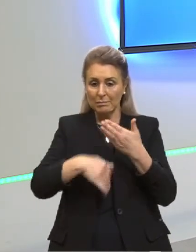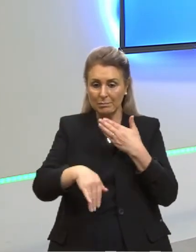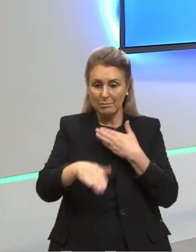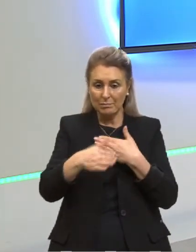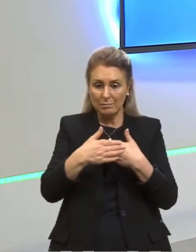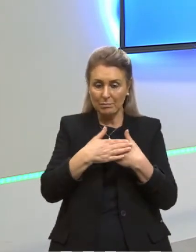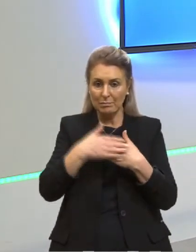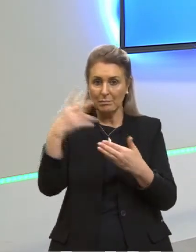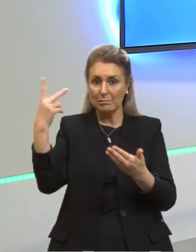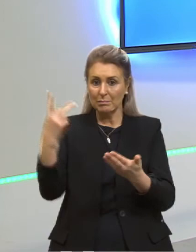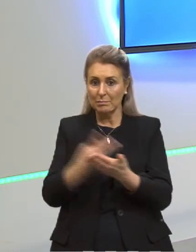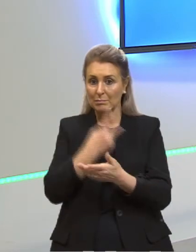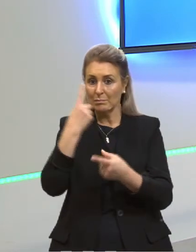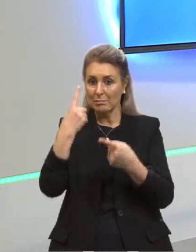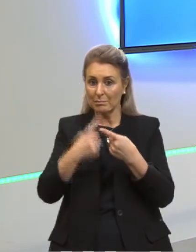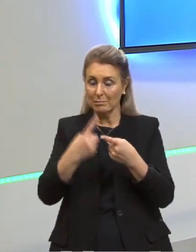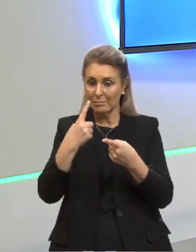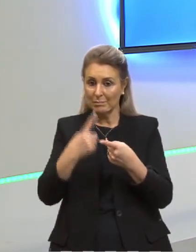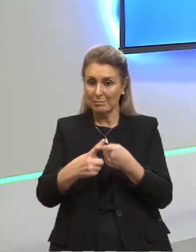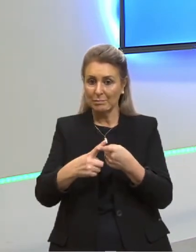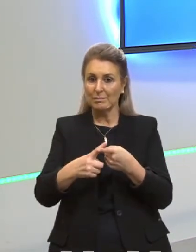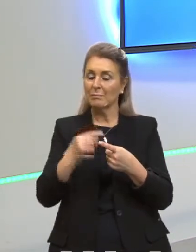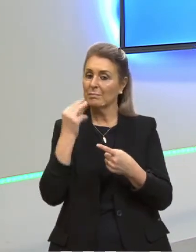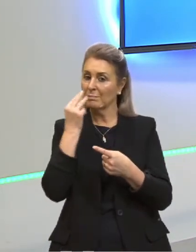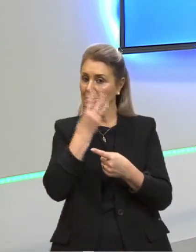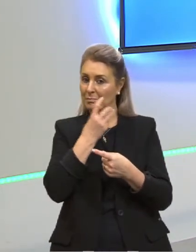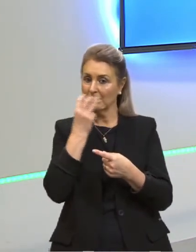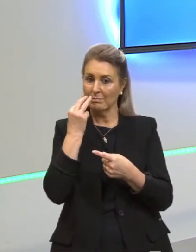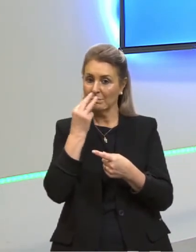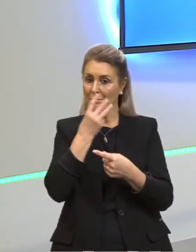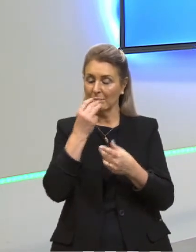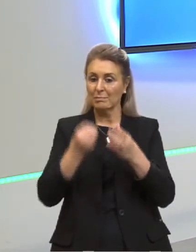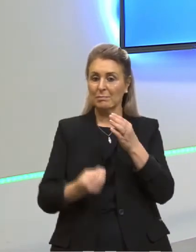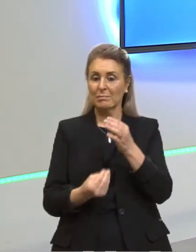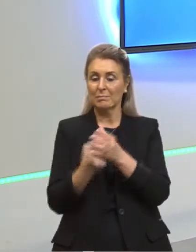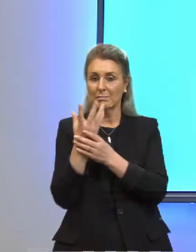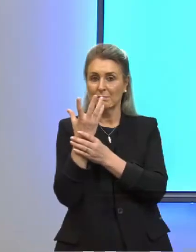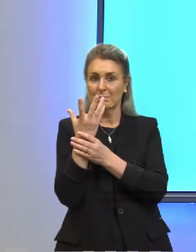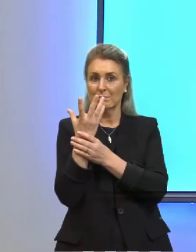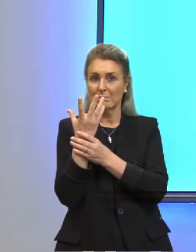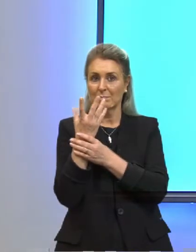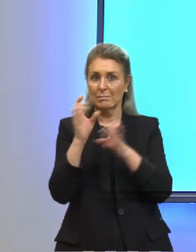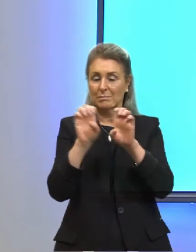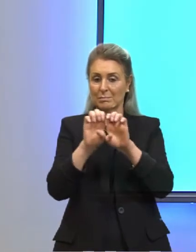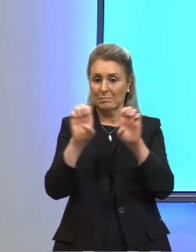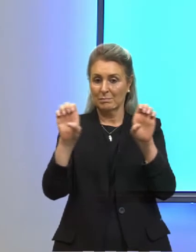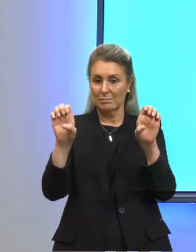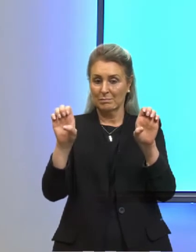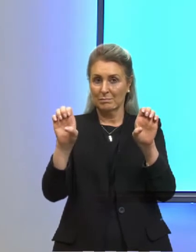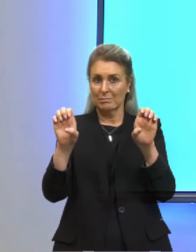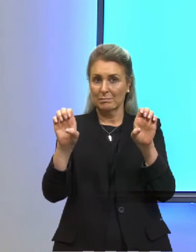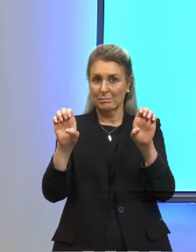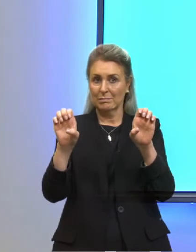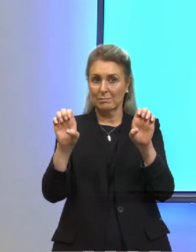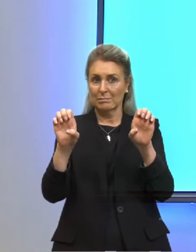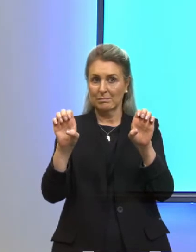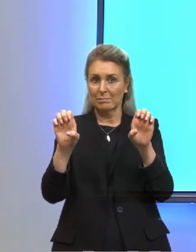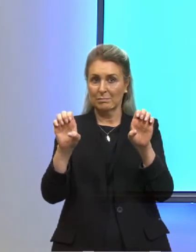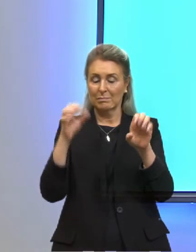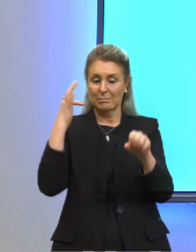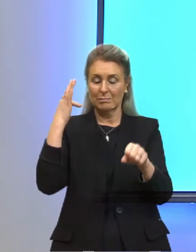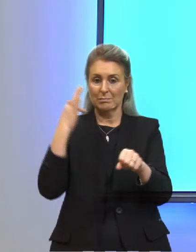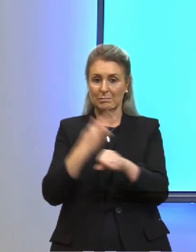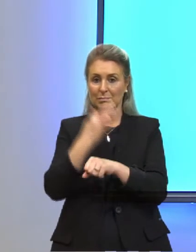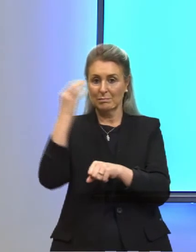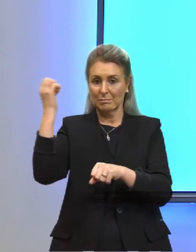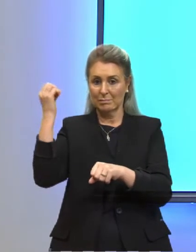deu porque o Planck criou essa equação do fóton,